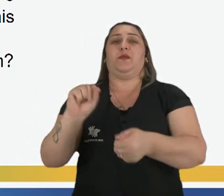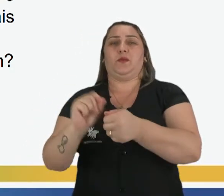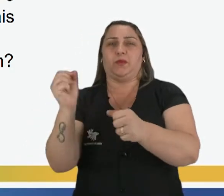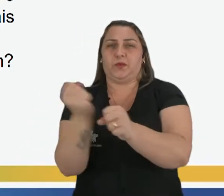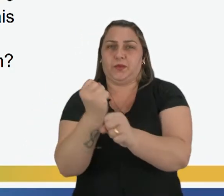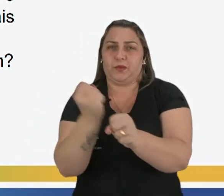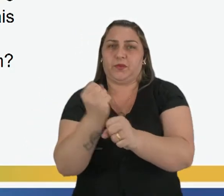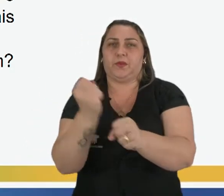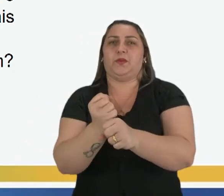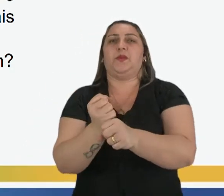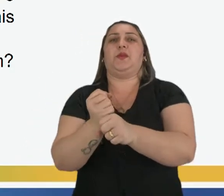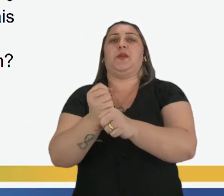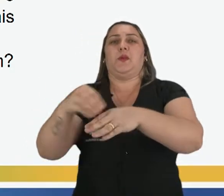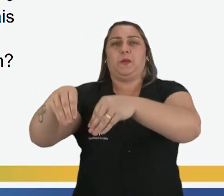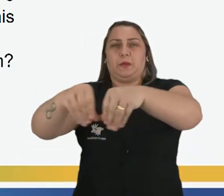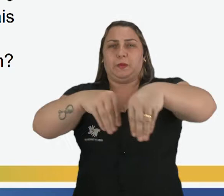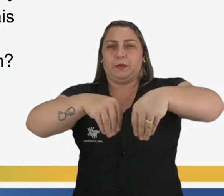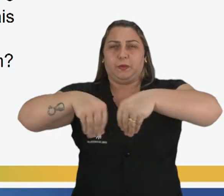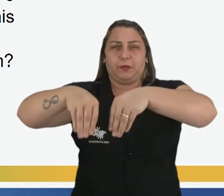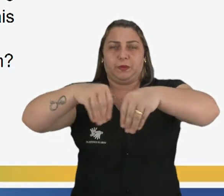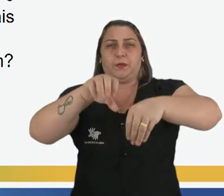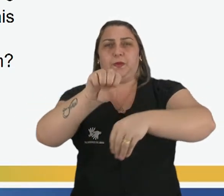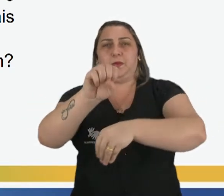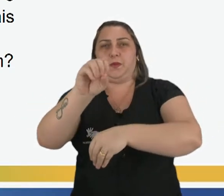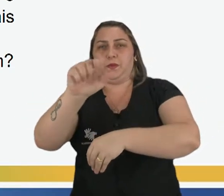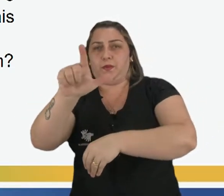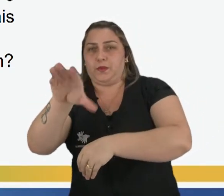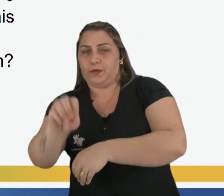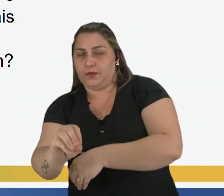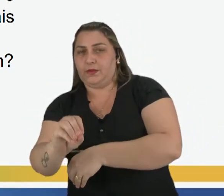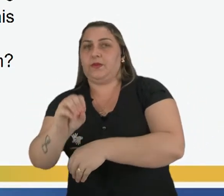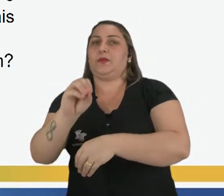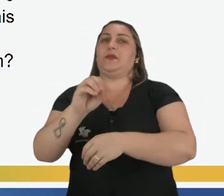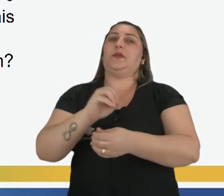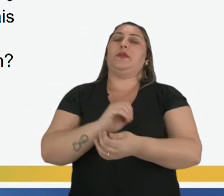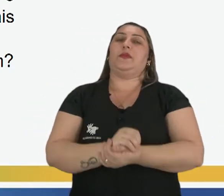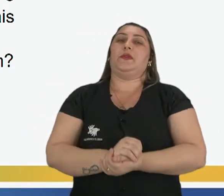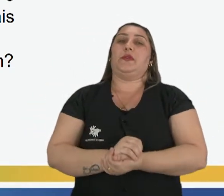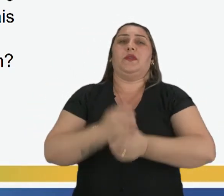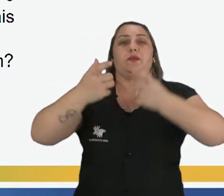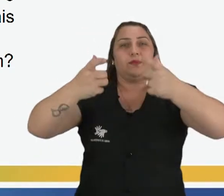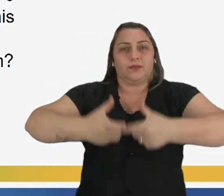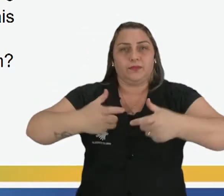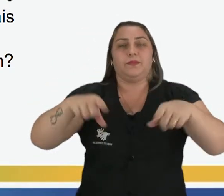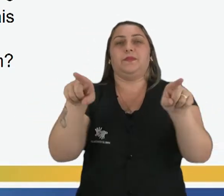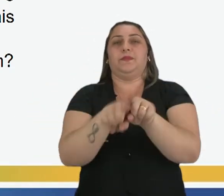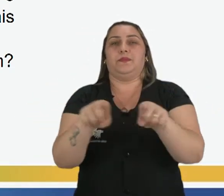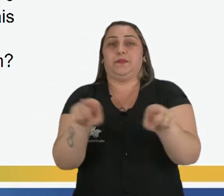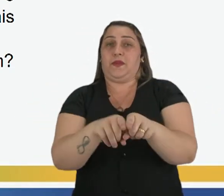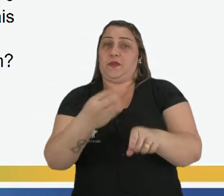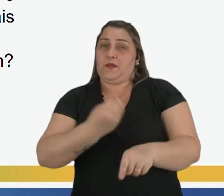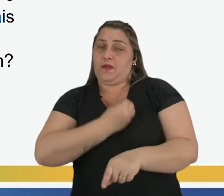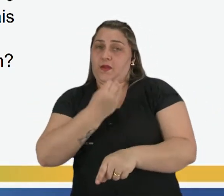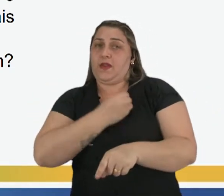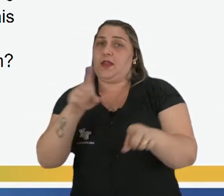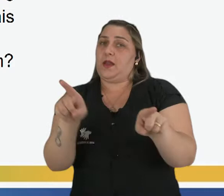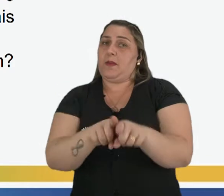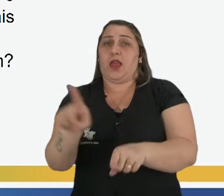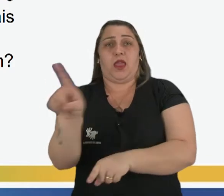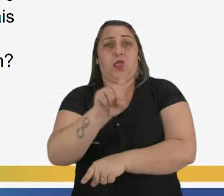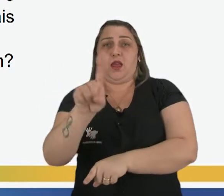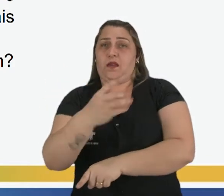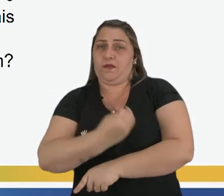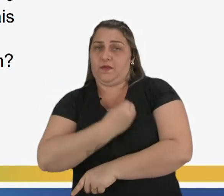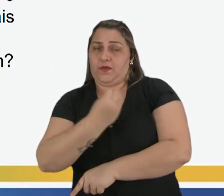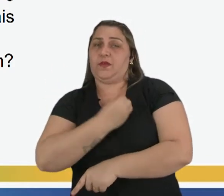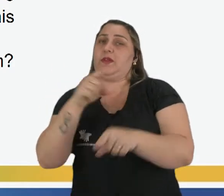vão formando o solo. Ok? Então, ele é um ambiente onde tem seres vivos e seres não vivos